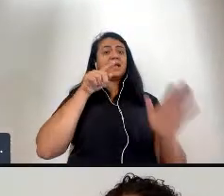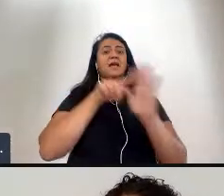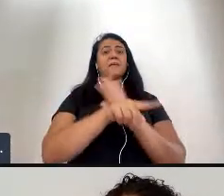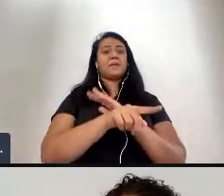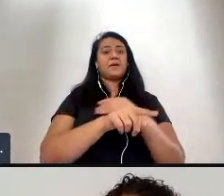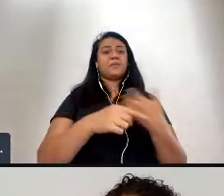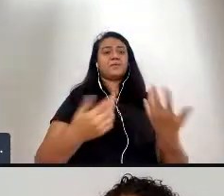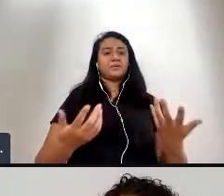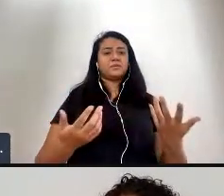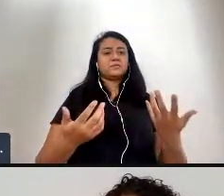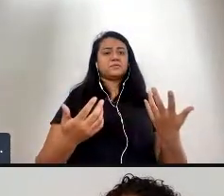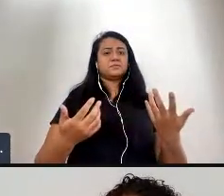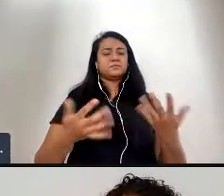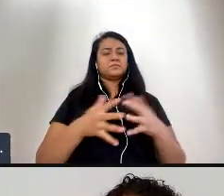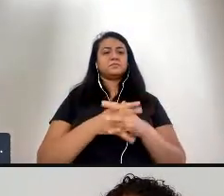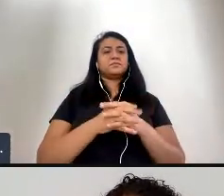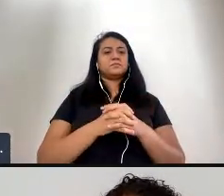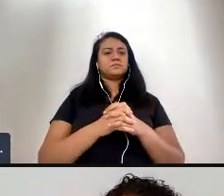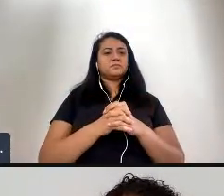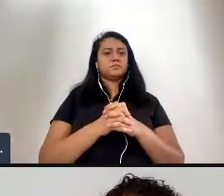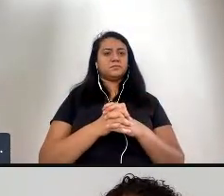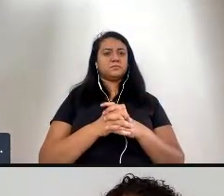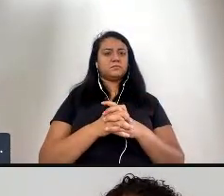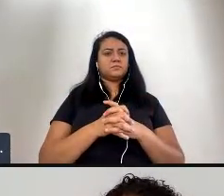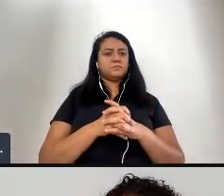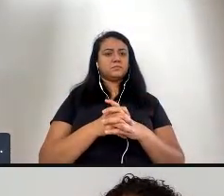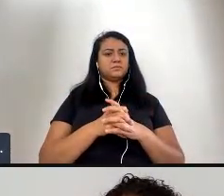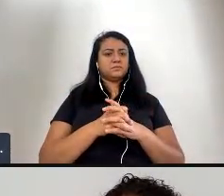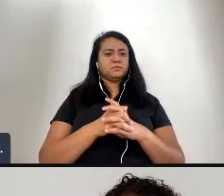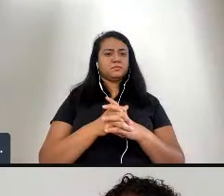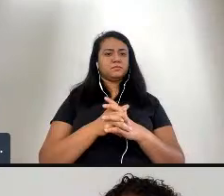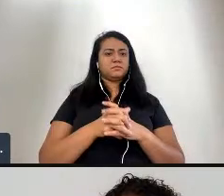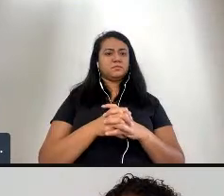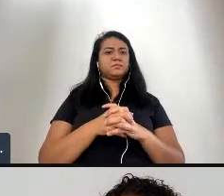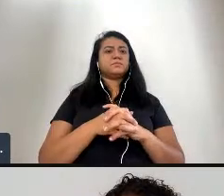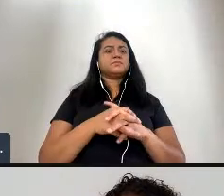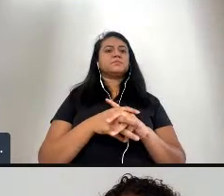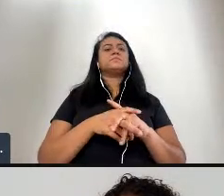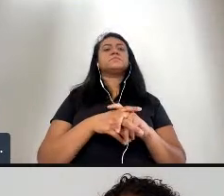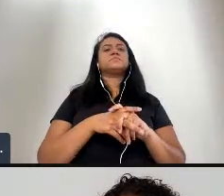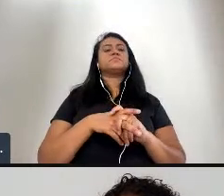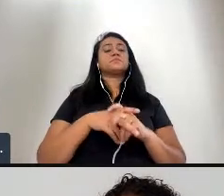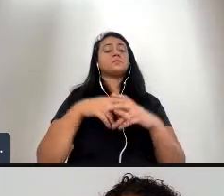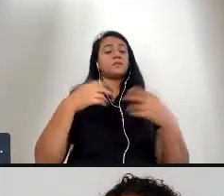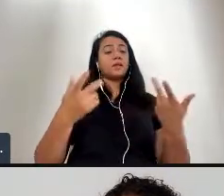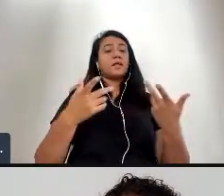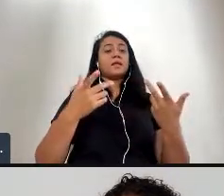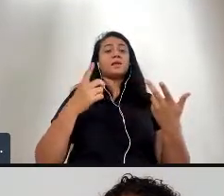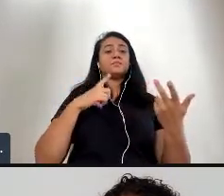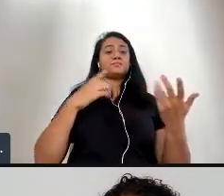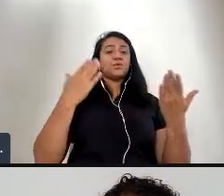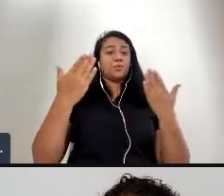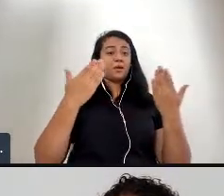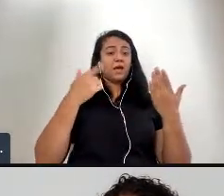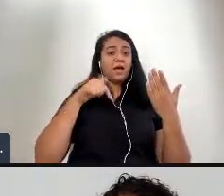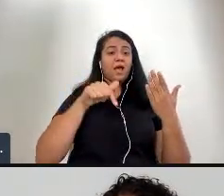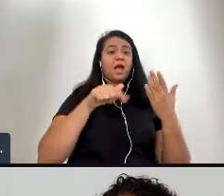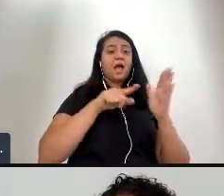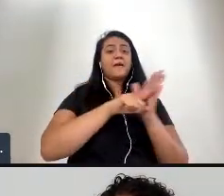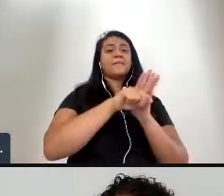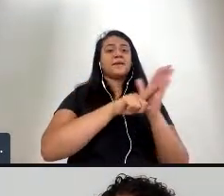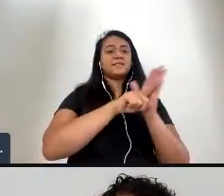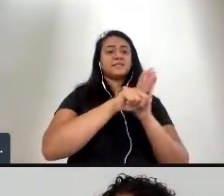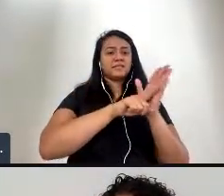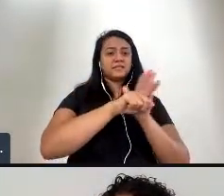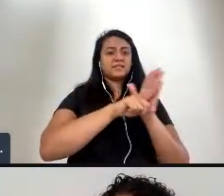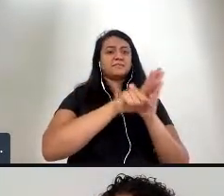tem a ver com uma coisa que passou por essa pesquisa sobre o a família do homem